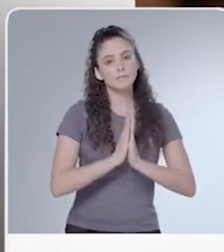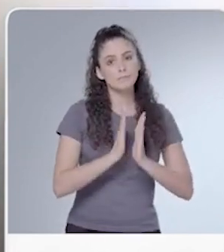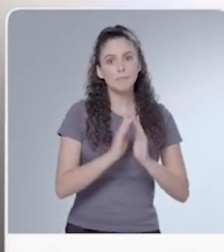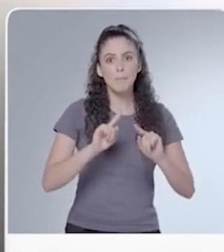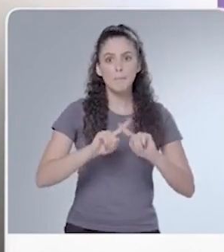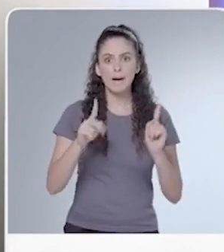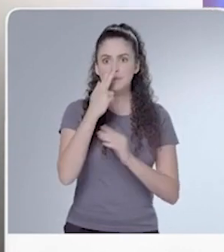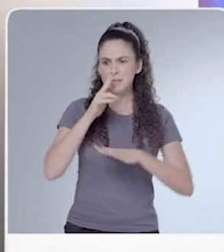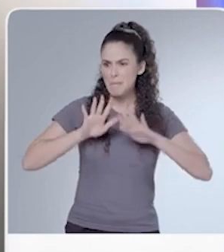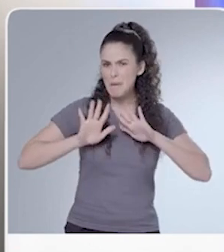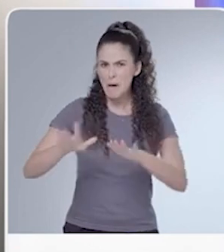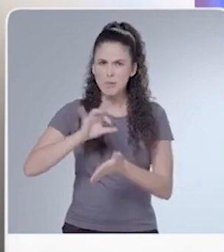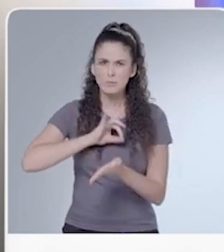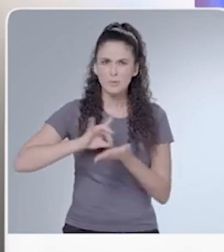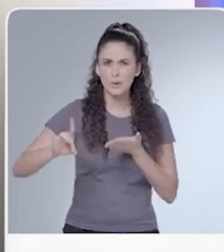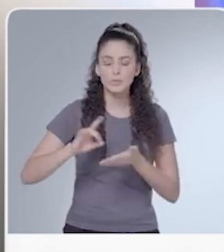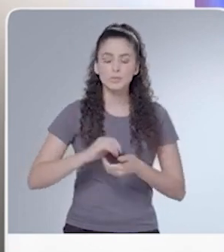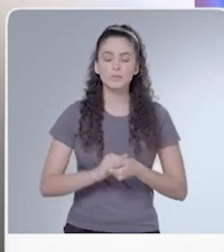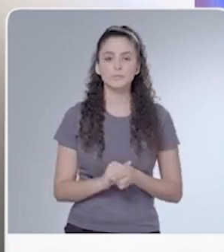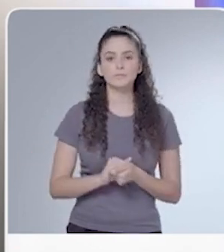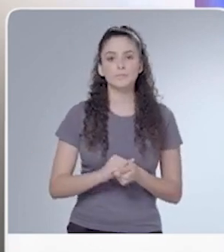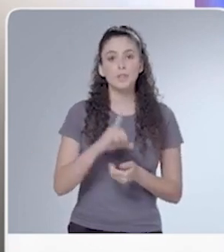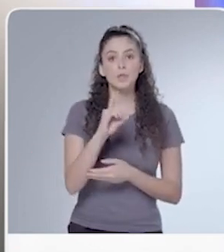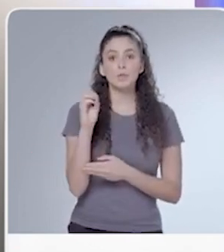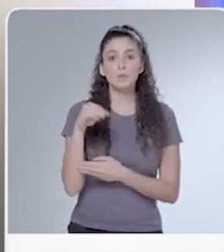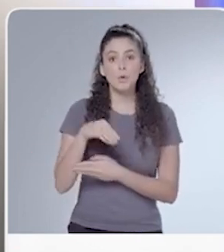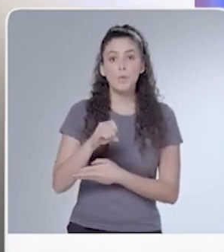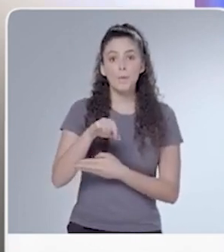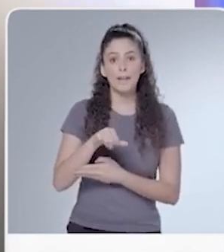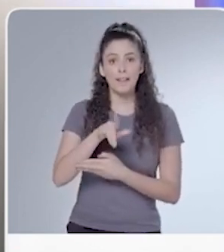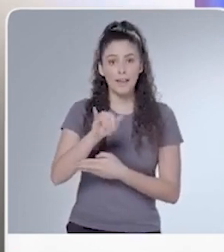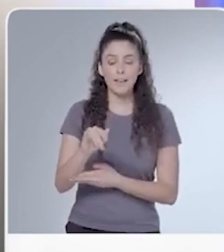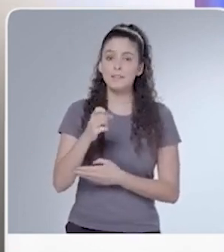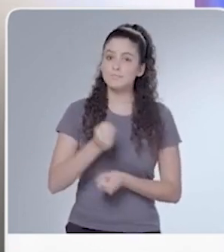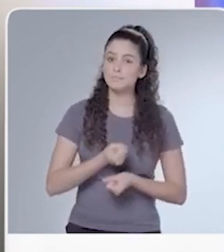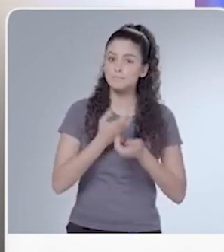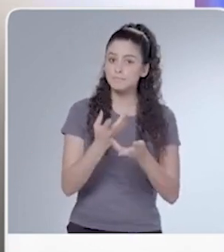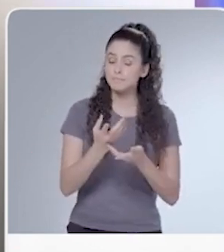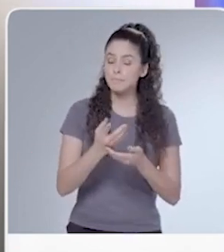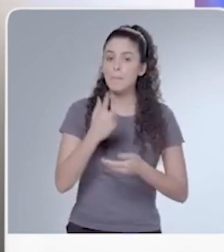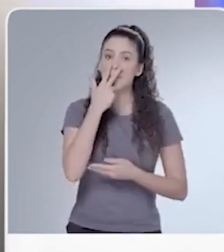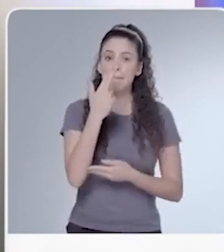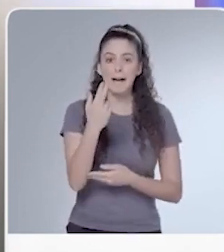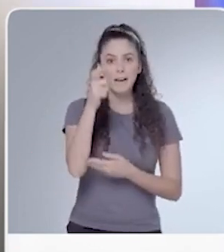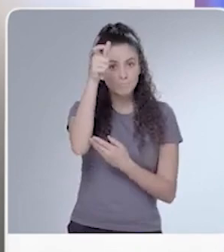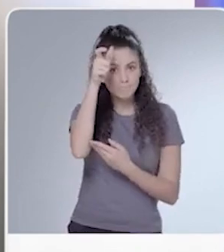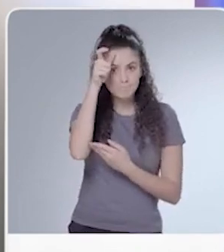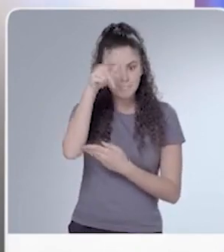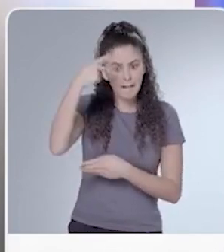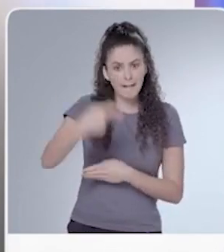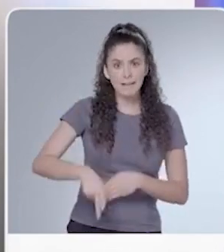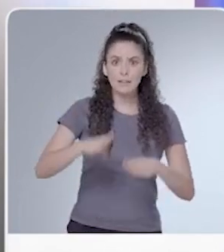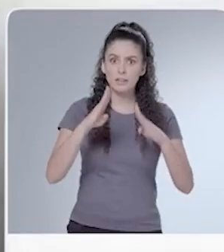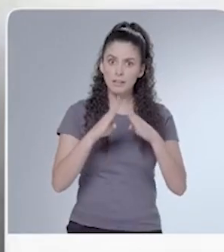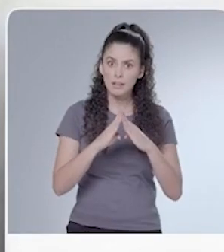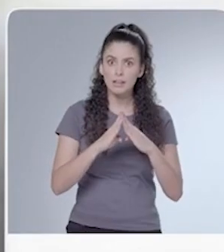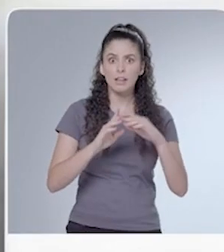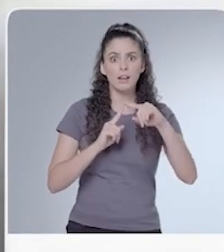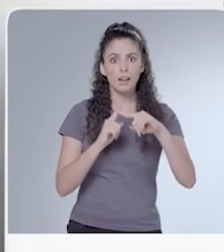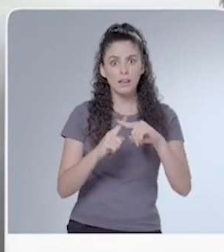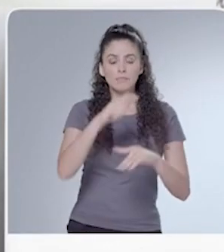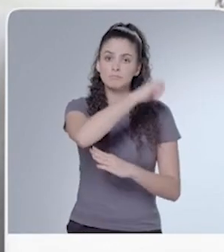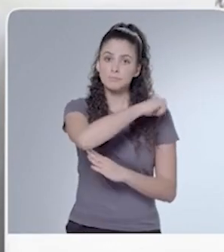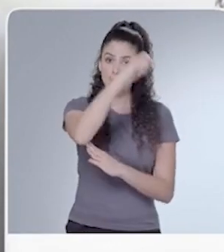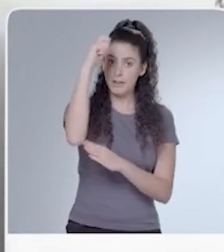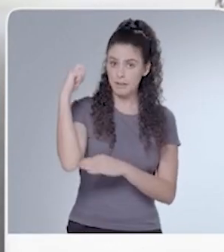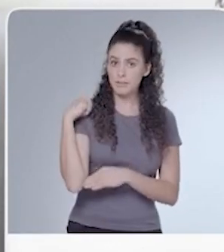do ódio. O bispo Dom Paulo Morelli diz, Bolsonaro agiu como agente de satanás em Aparecida. Nossa